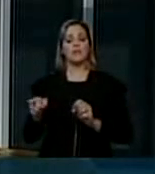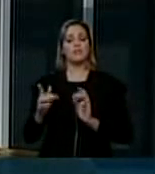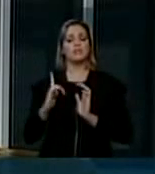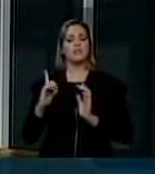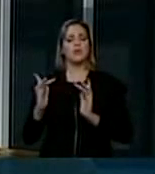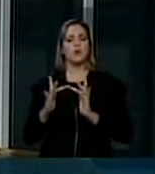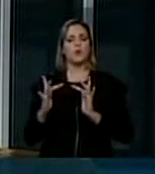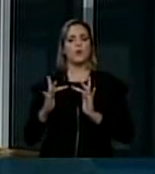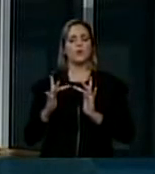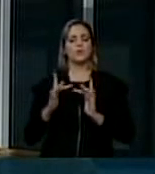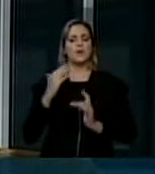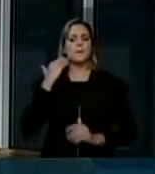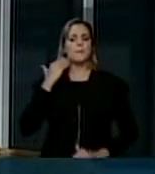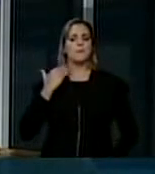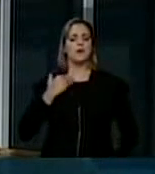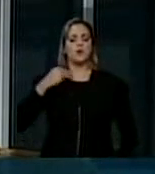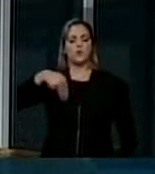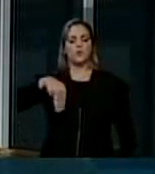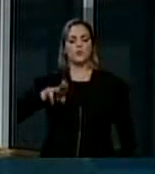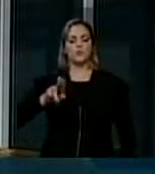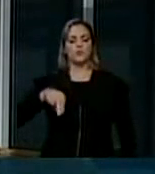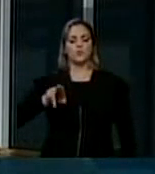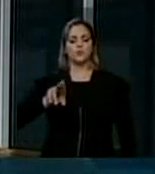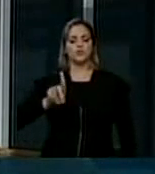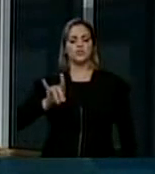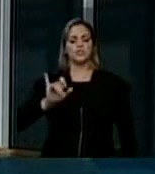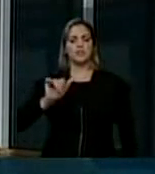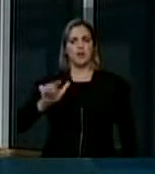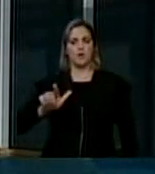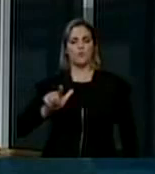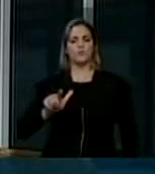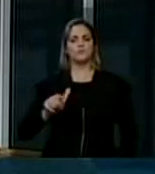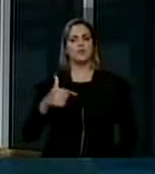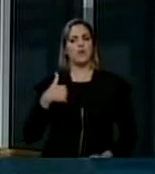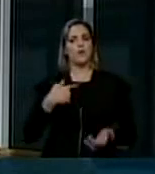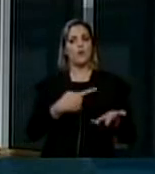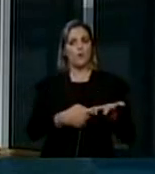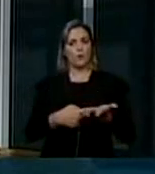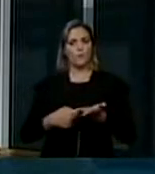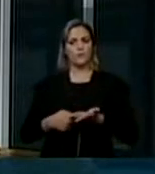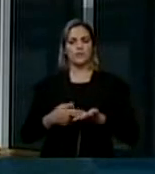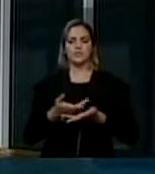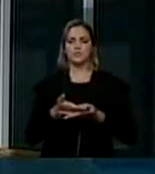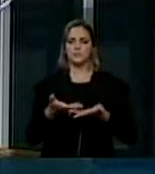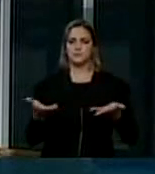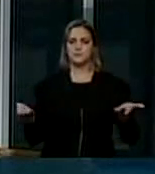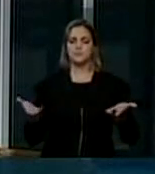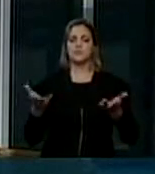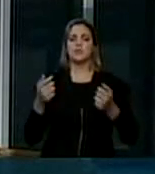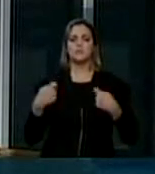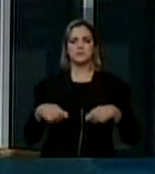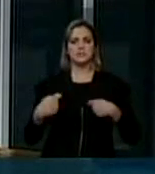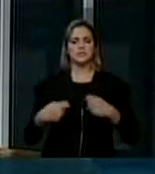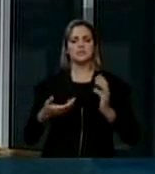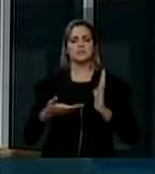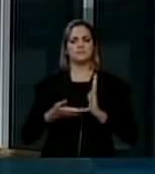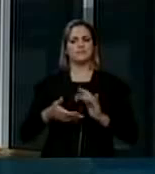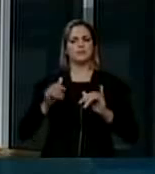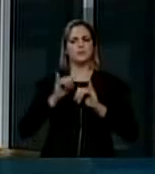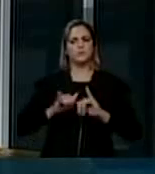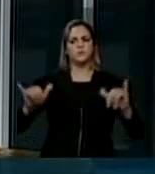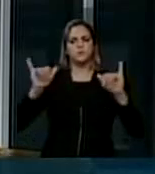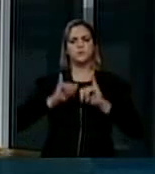em torno desse projeto. Então, fica aqui o meu convite, pedindo que a Casa divulgue este evento,